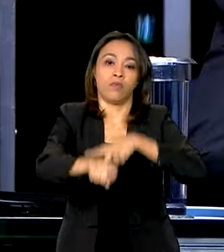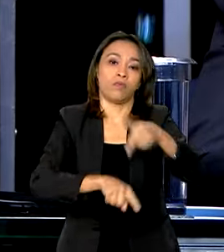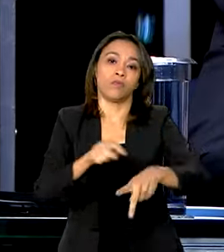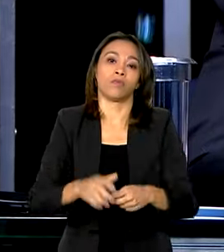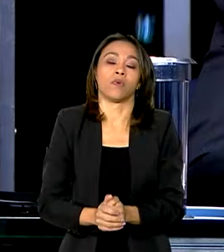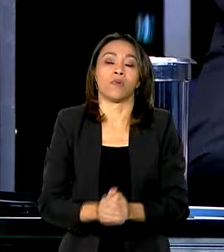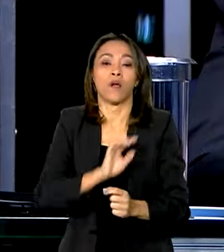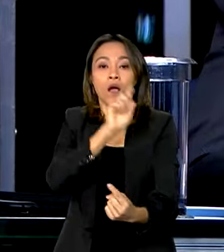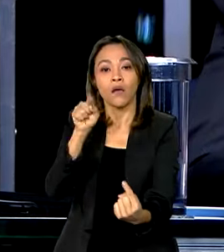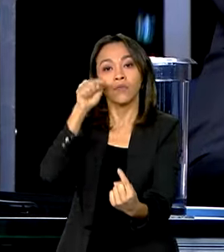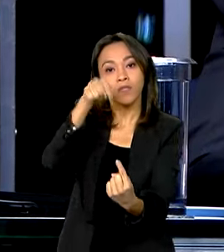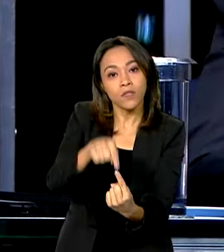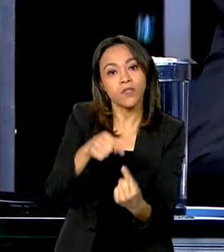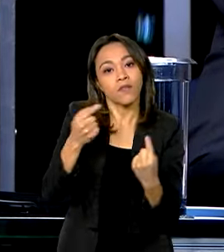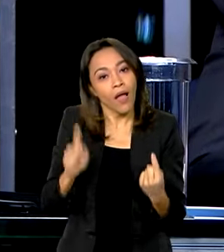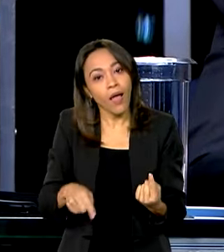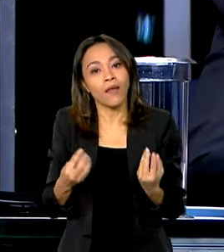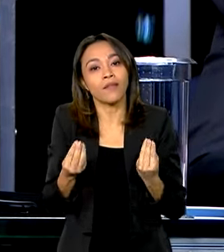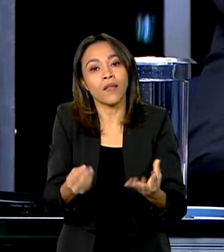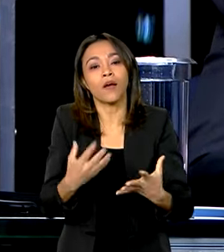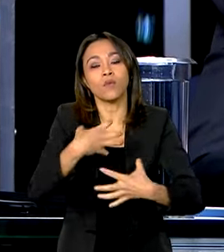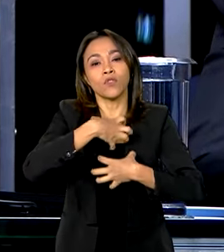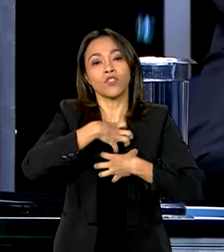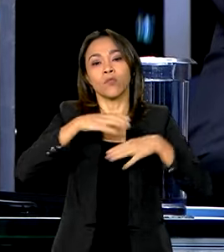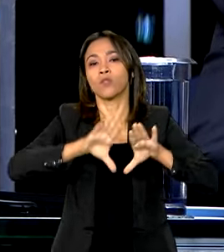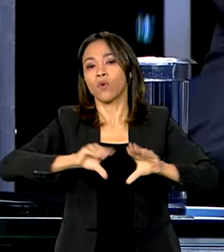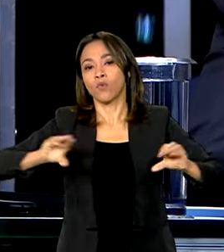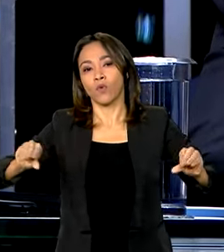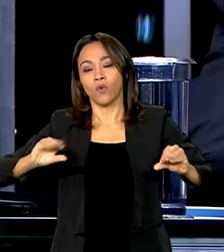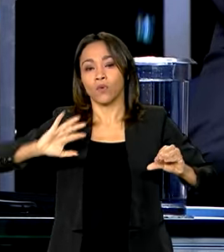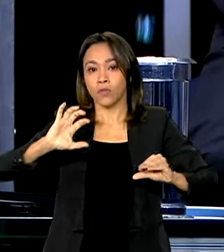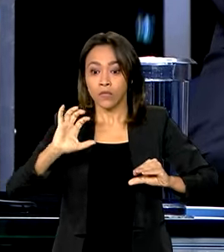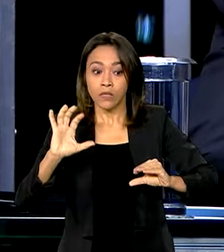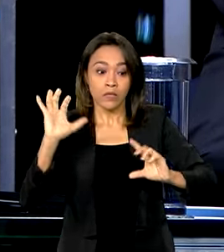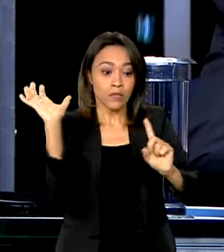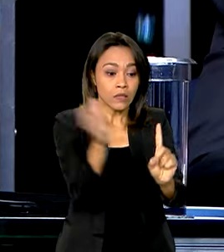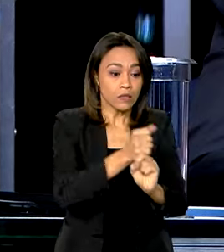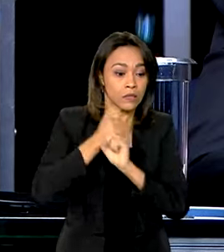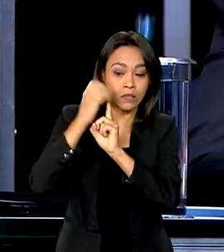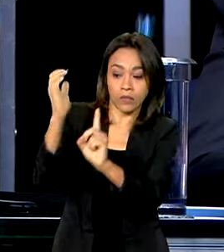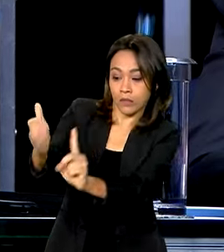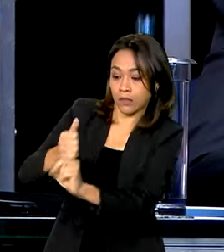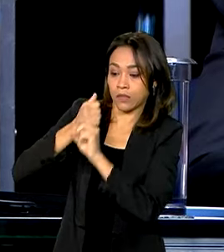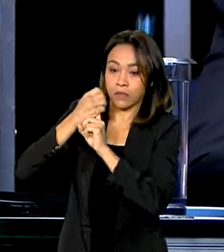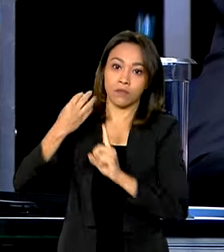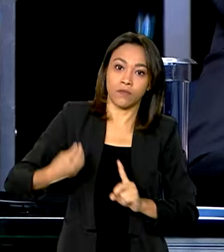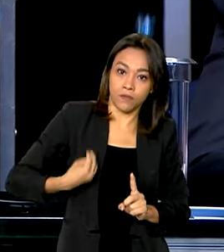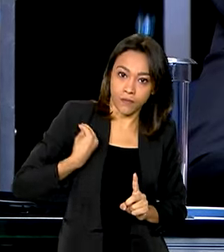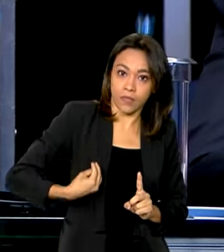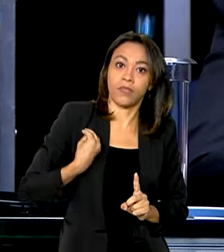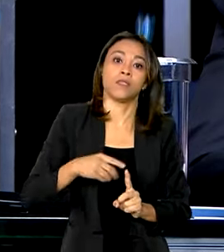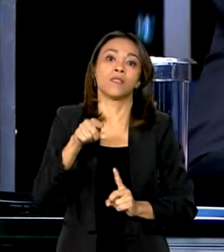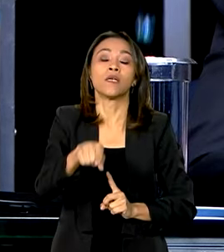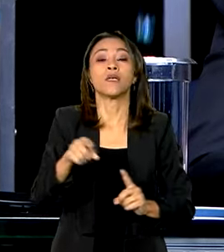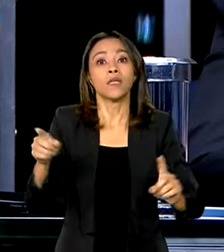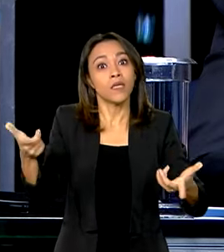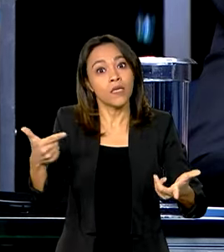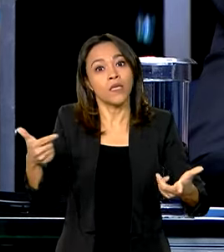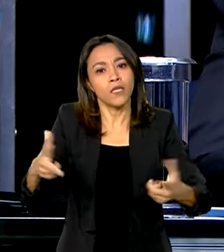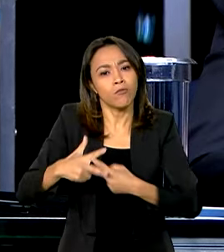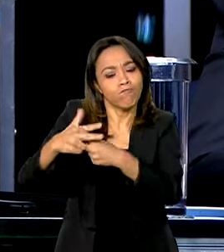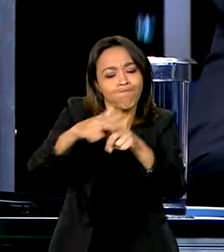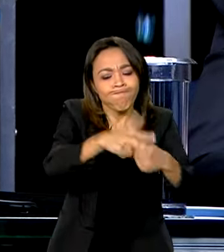garantir o bem-estar das pessoas, salvar vidas e reconstruir o Estado, garantindo a